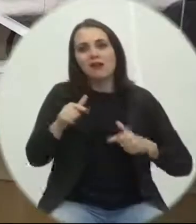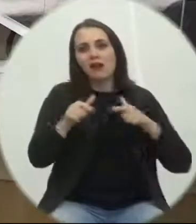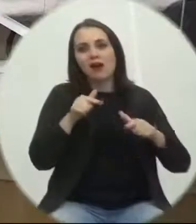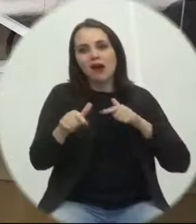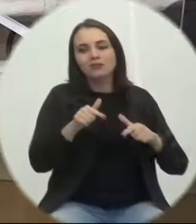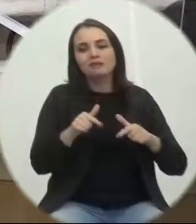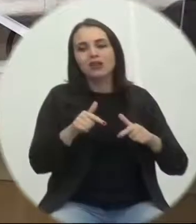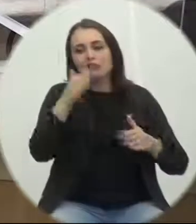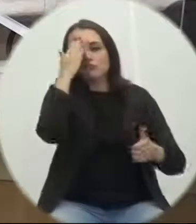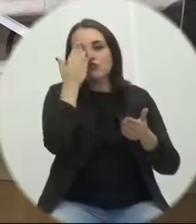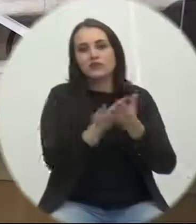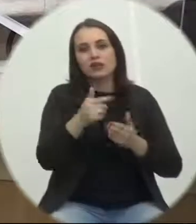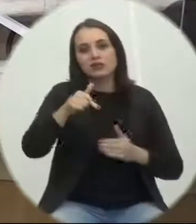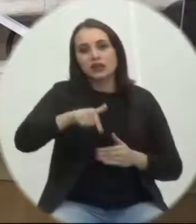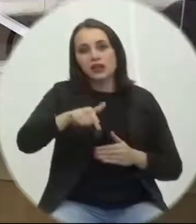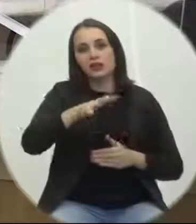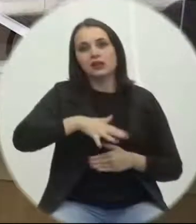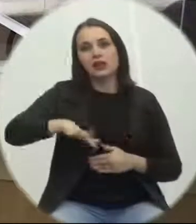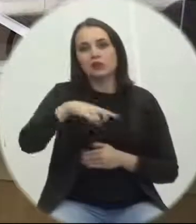requerimento continua em discussão.